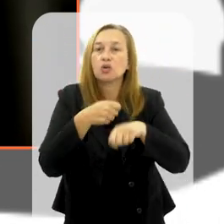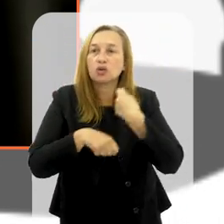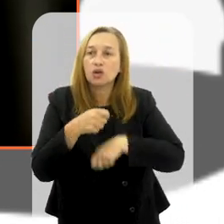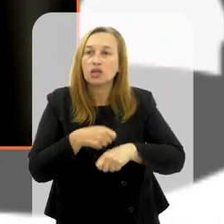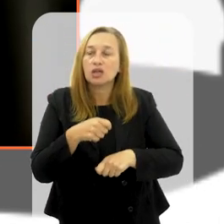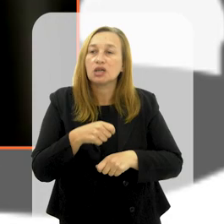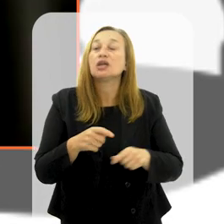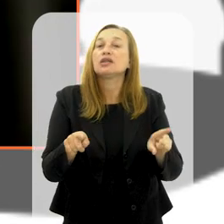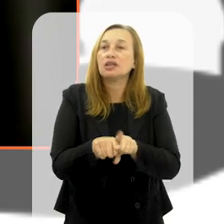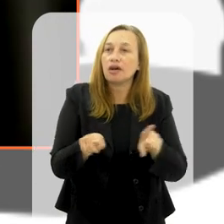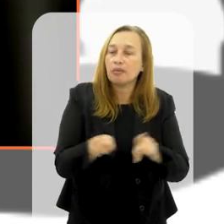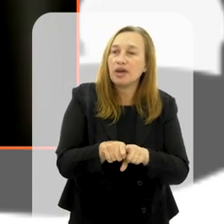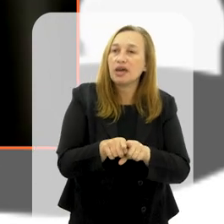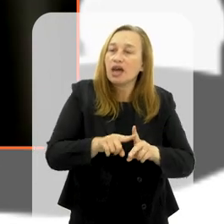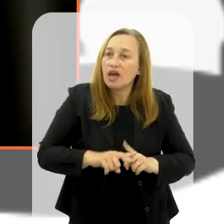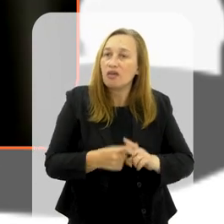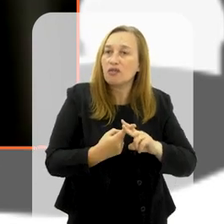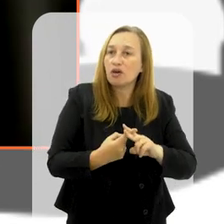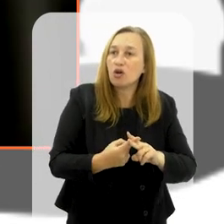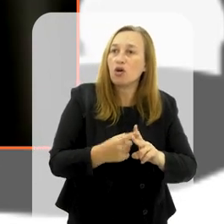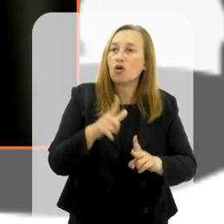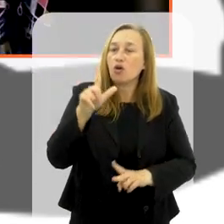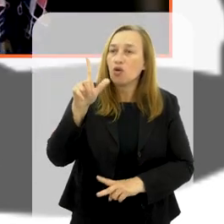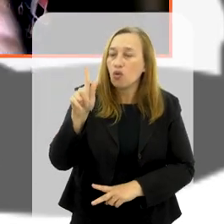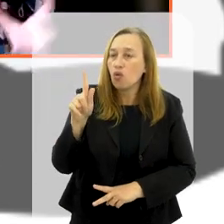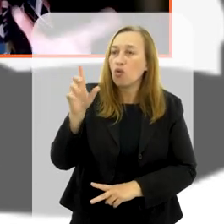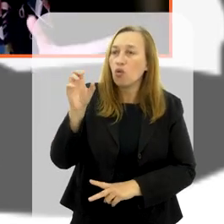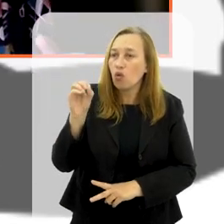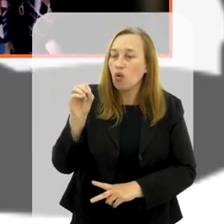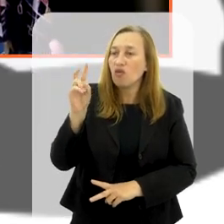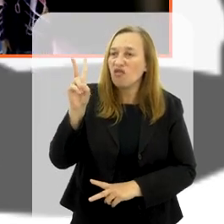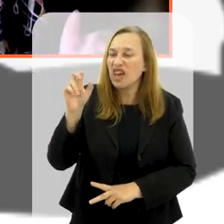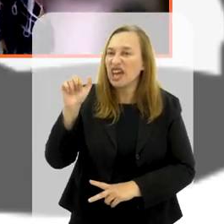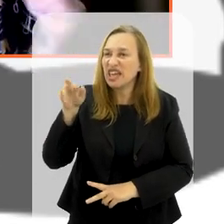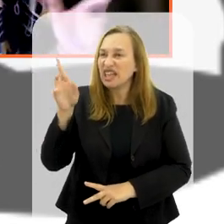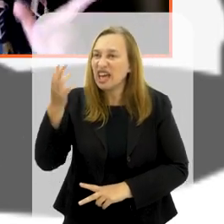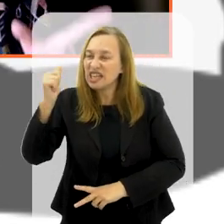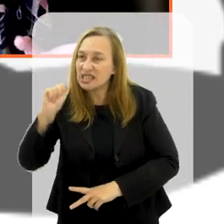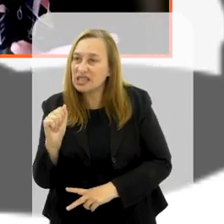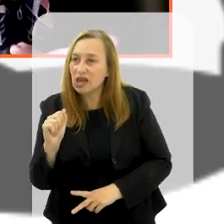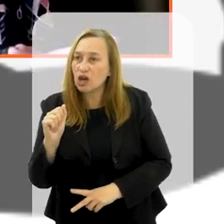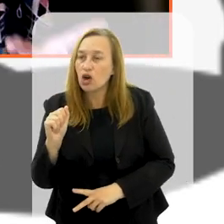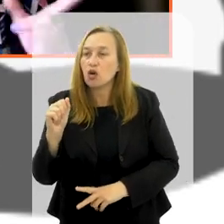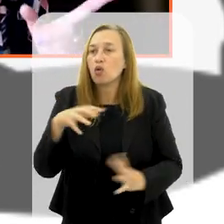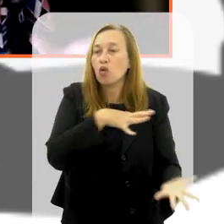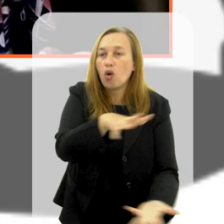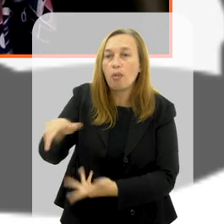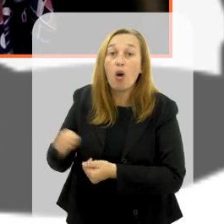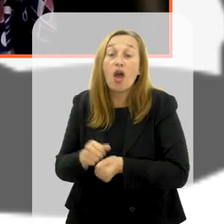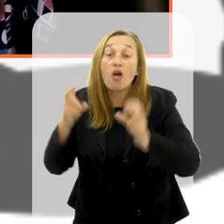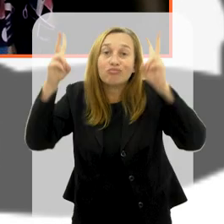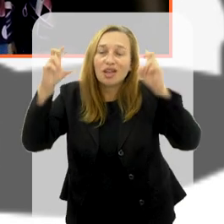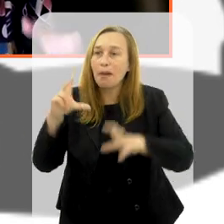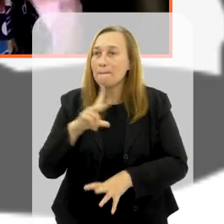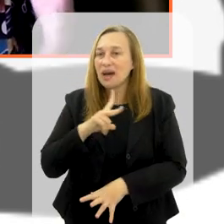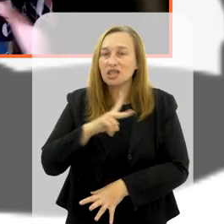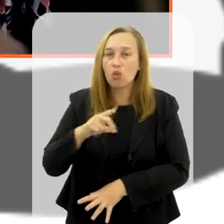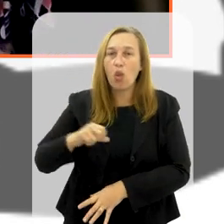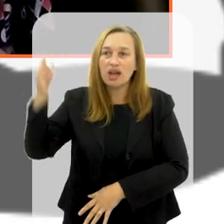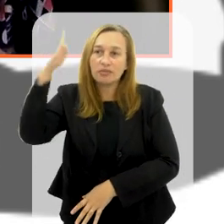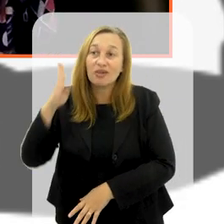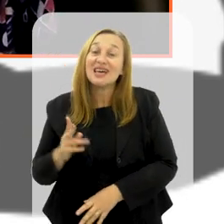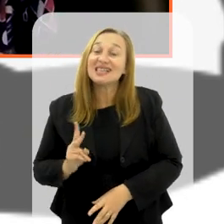e a reforma da governança global. E a reforma da governança global, é tema particular para o Brasil, porque